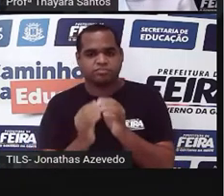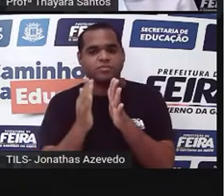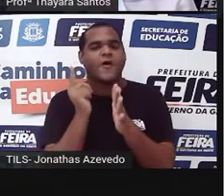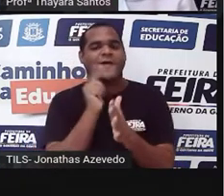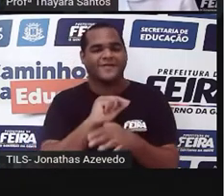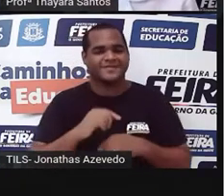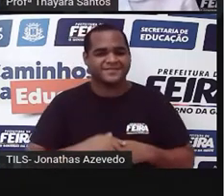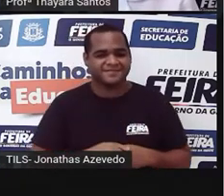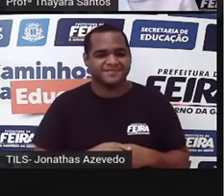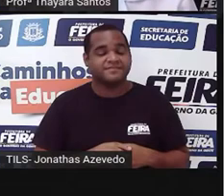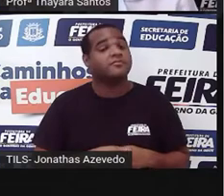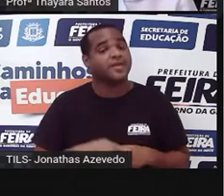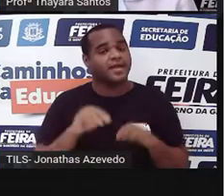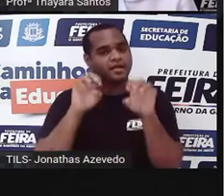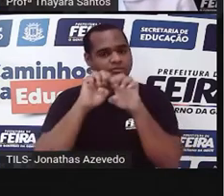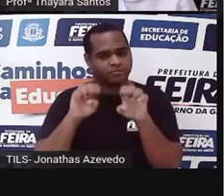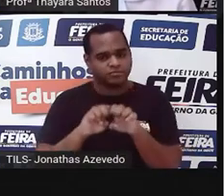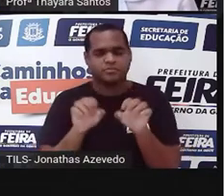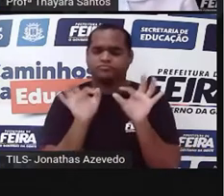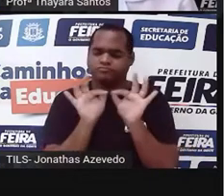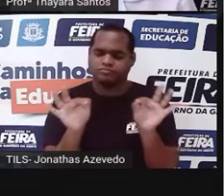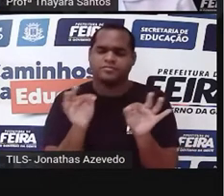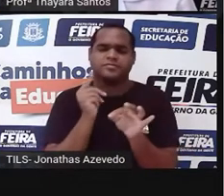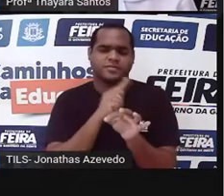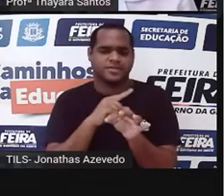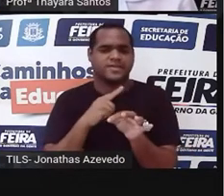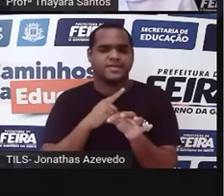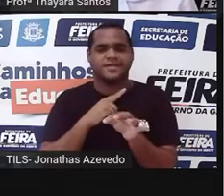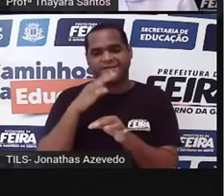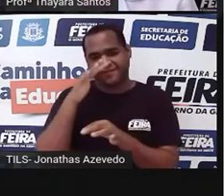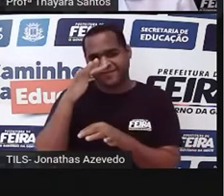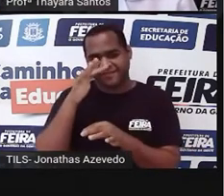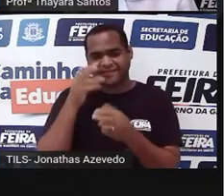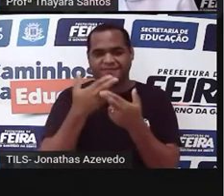E é essa a estrutura básica, tá? Dessas flores.